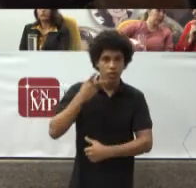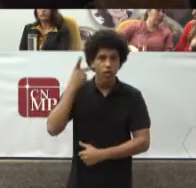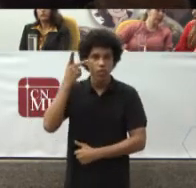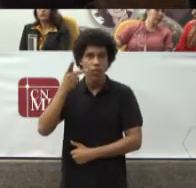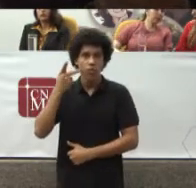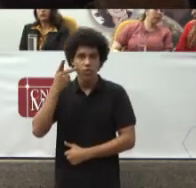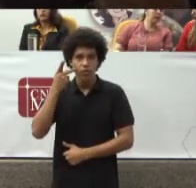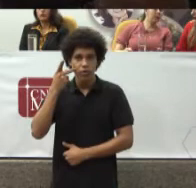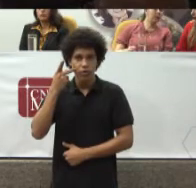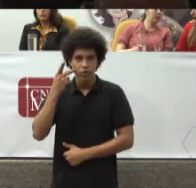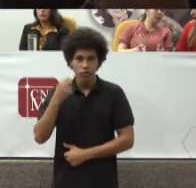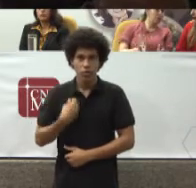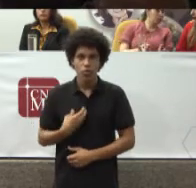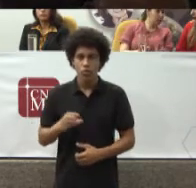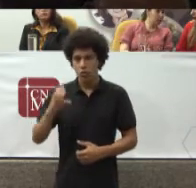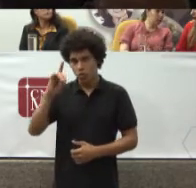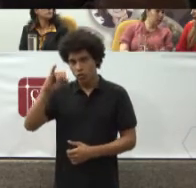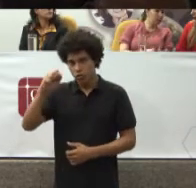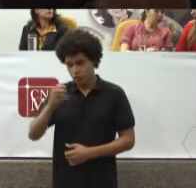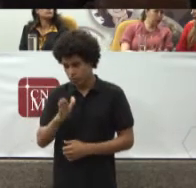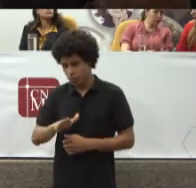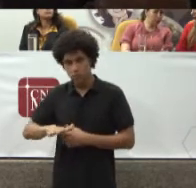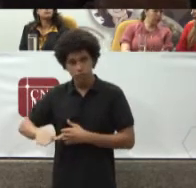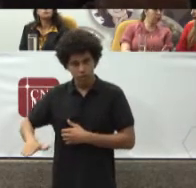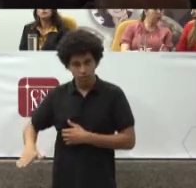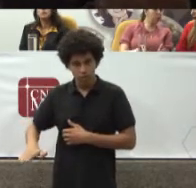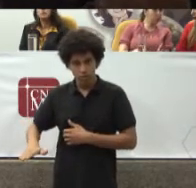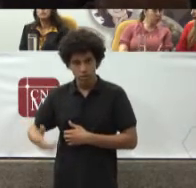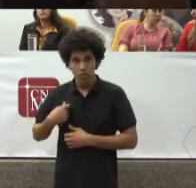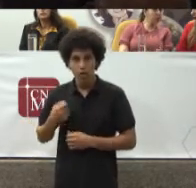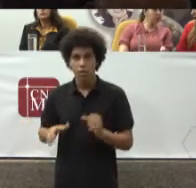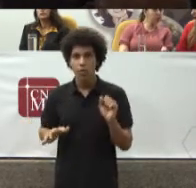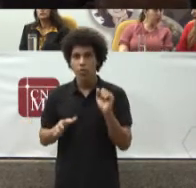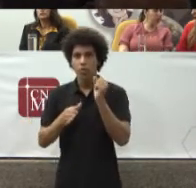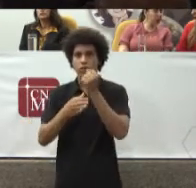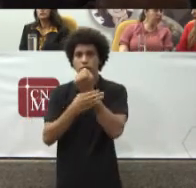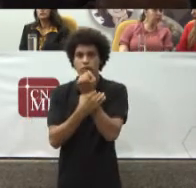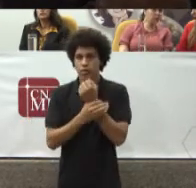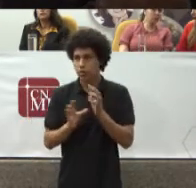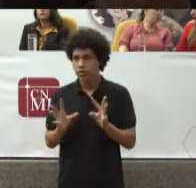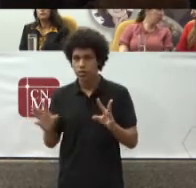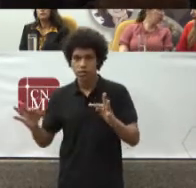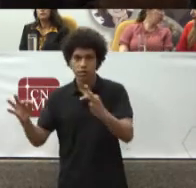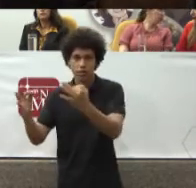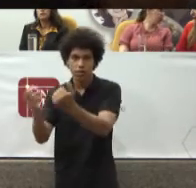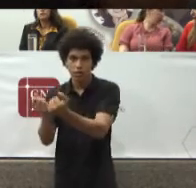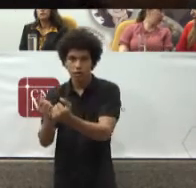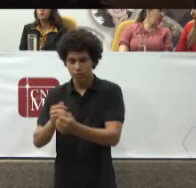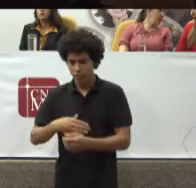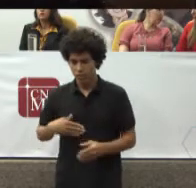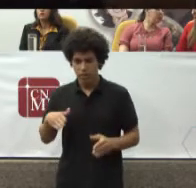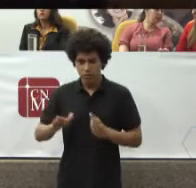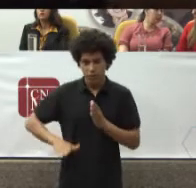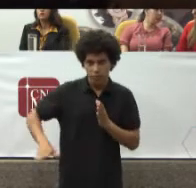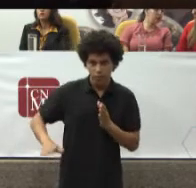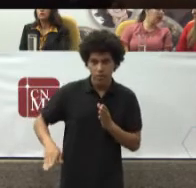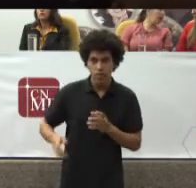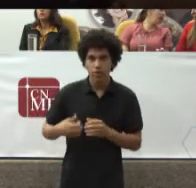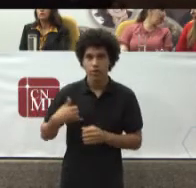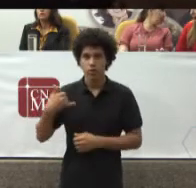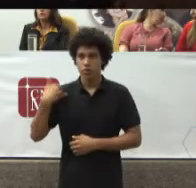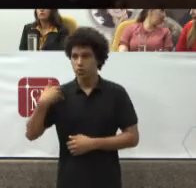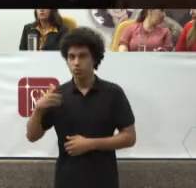código De menores Para uma política De proteção integral A infância E a juventude As